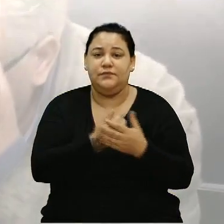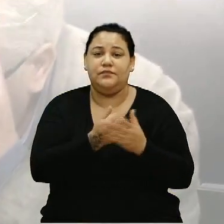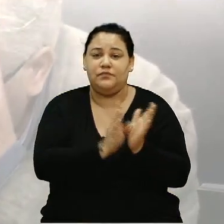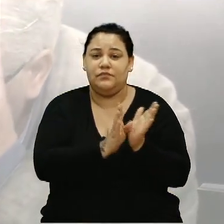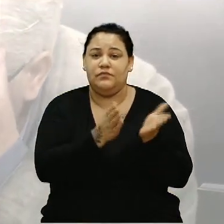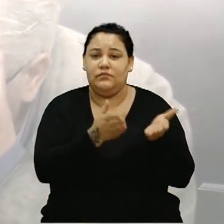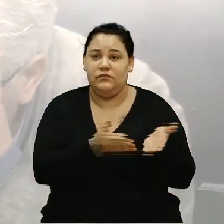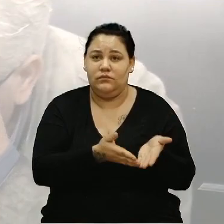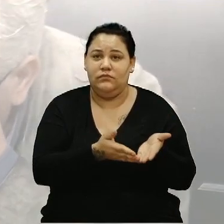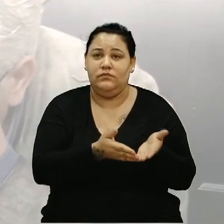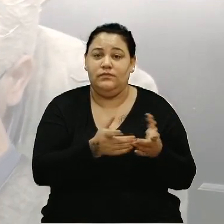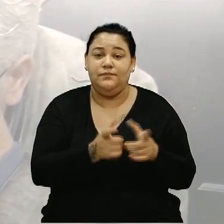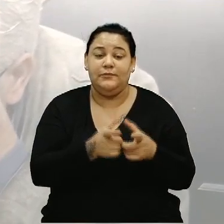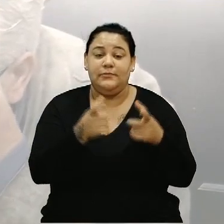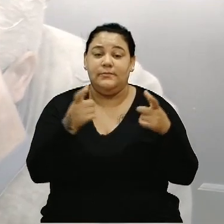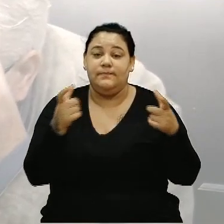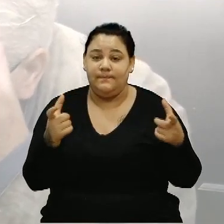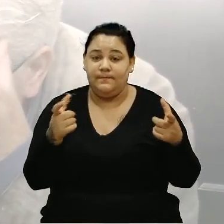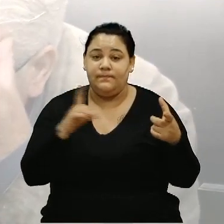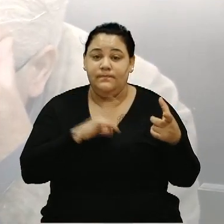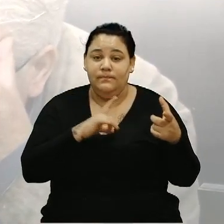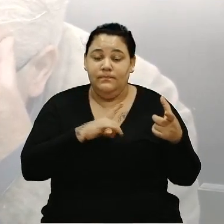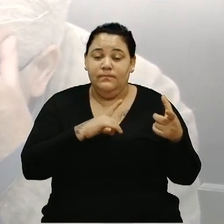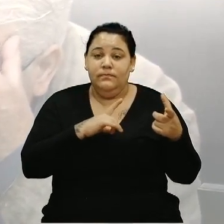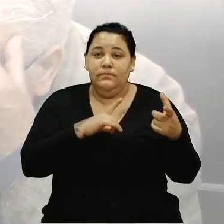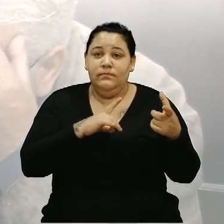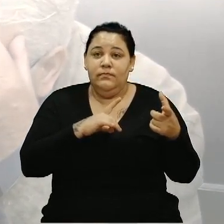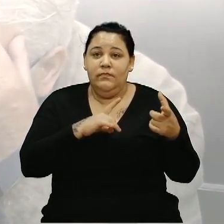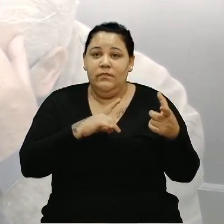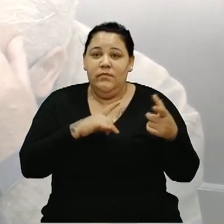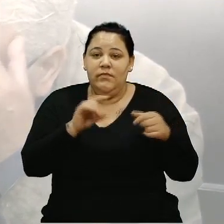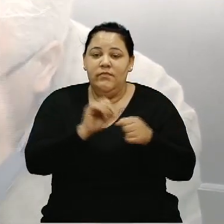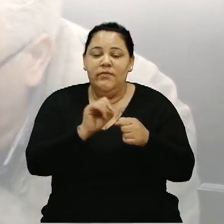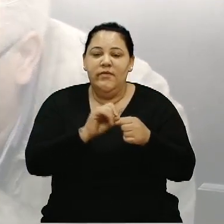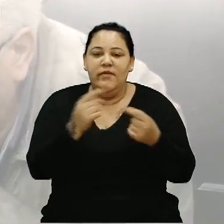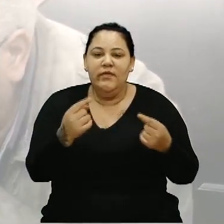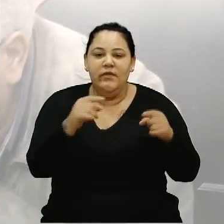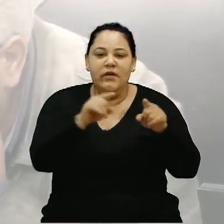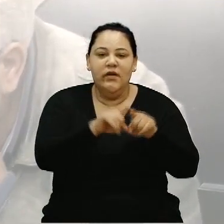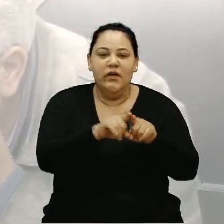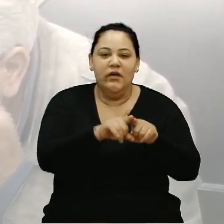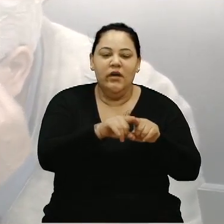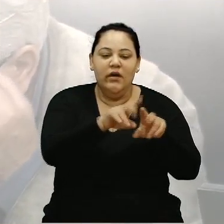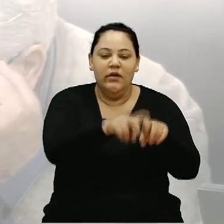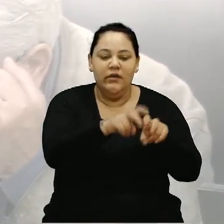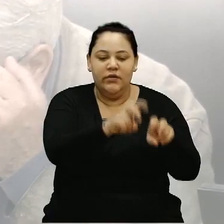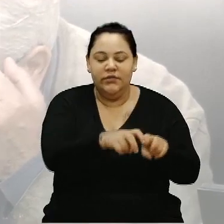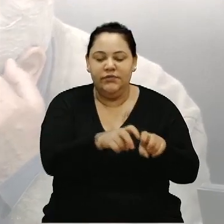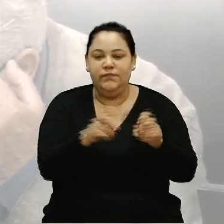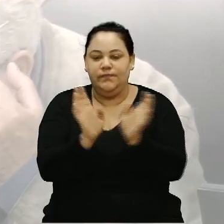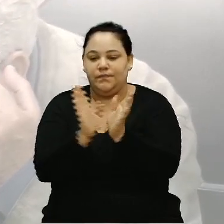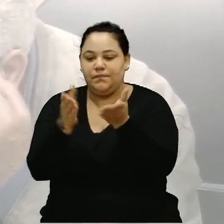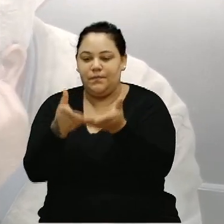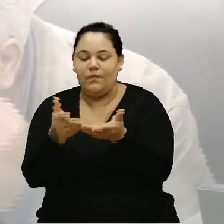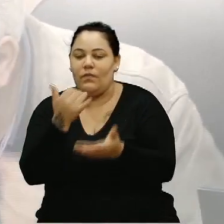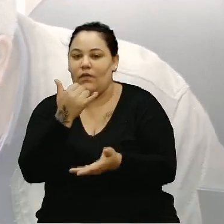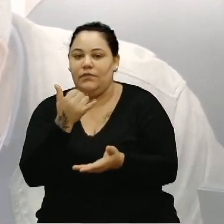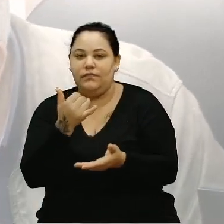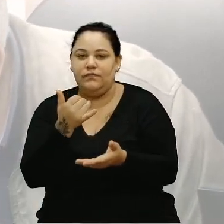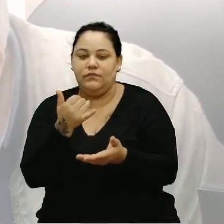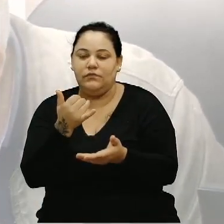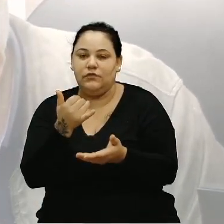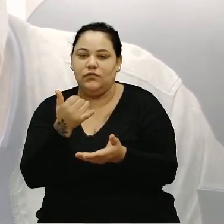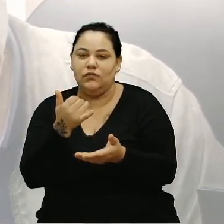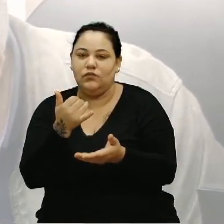vai ser ampla. Ela vai muitas vezes fazer parceria com a Comissão da Agricultura, Comissão de Educação, Comissão de